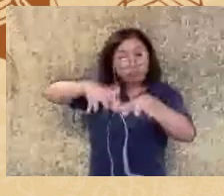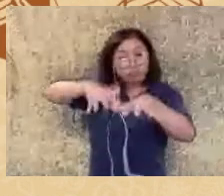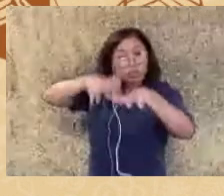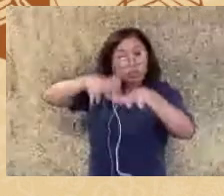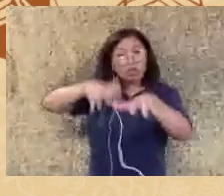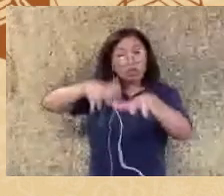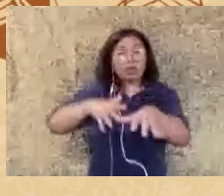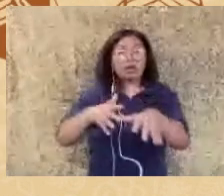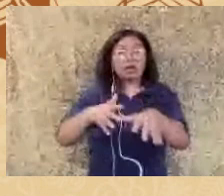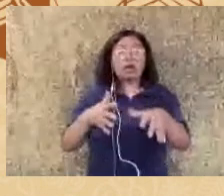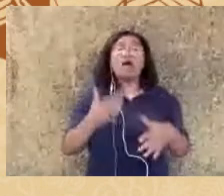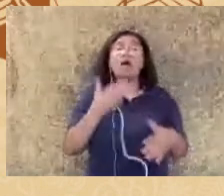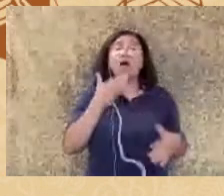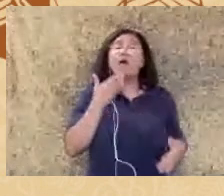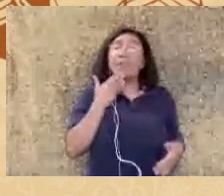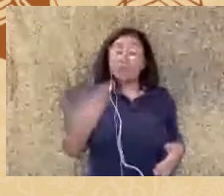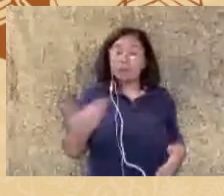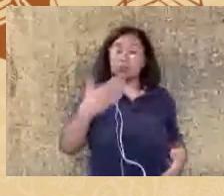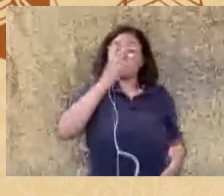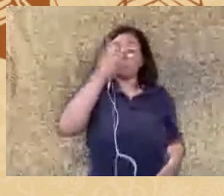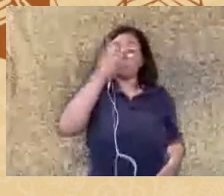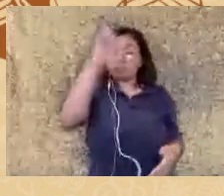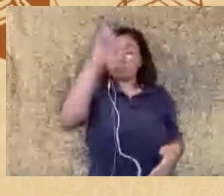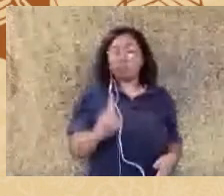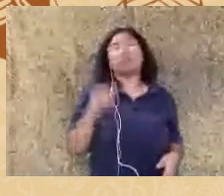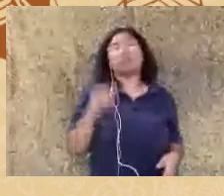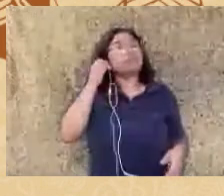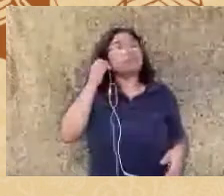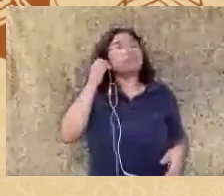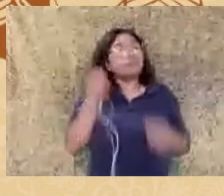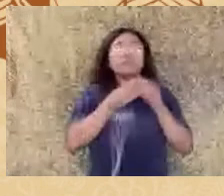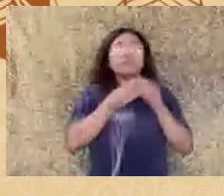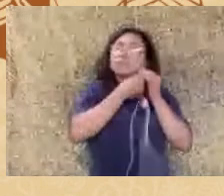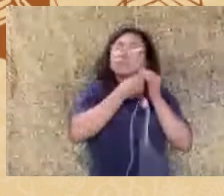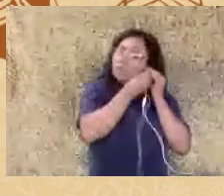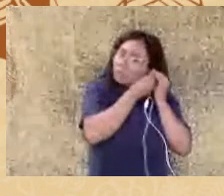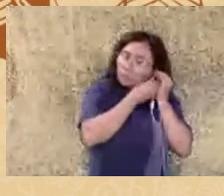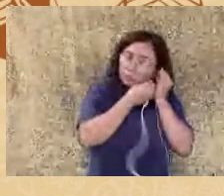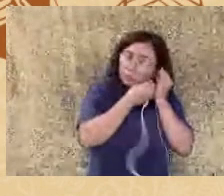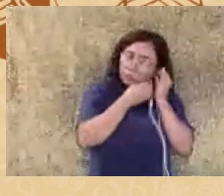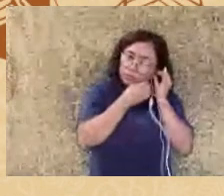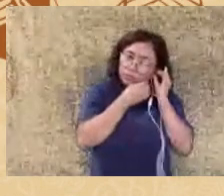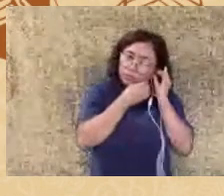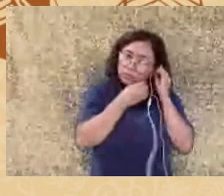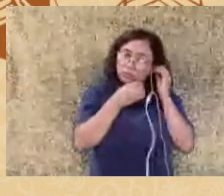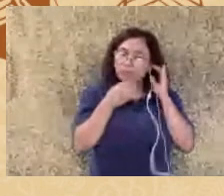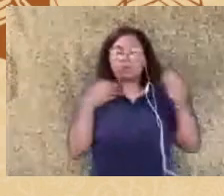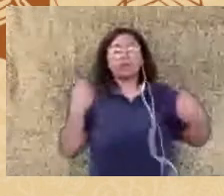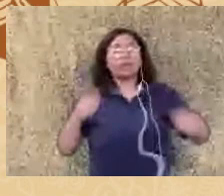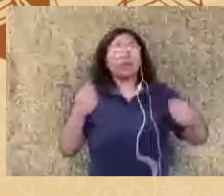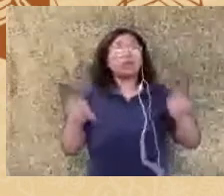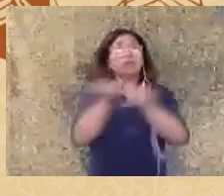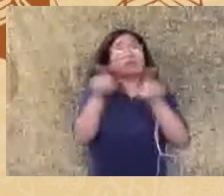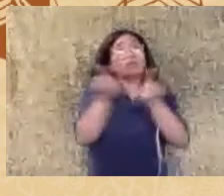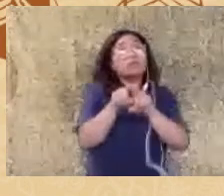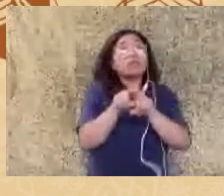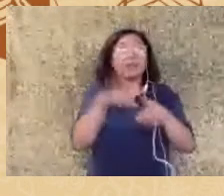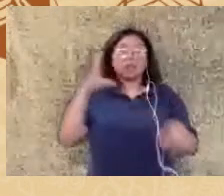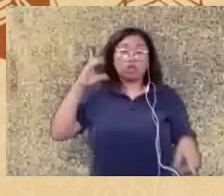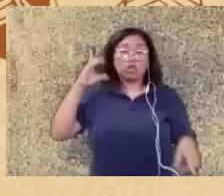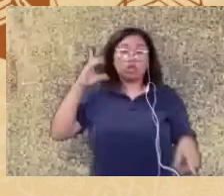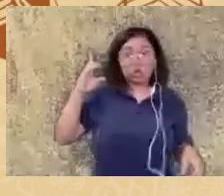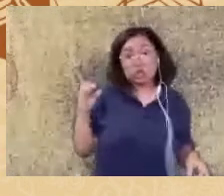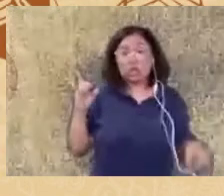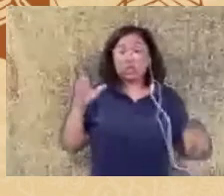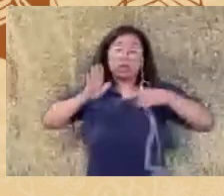de vista científico nós temos que combater a ciência de má qualidade como foram os trabalhos que eu mostrei para vocês mas também existem outras formas